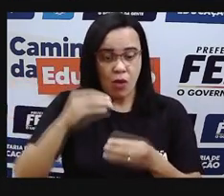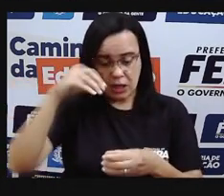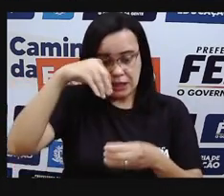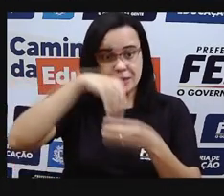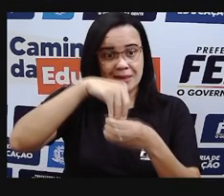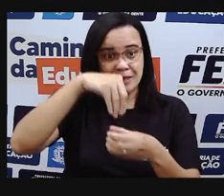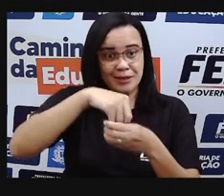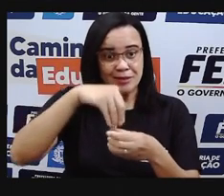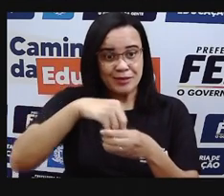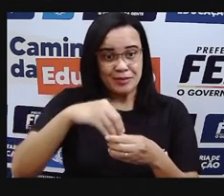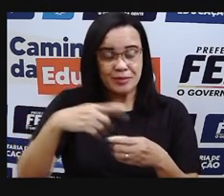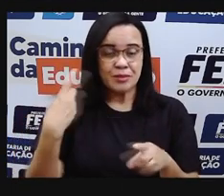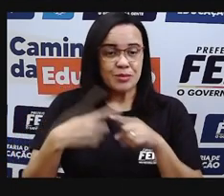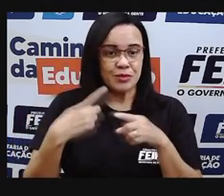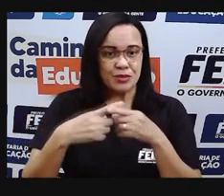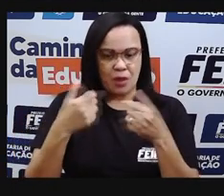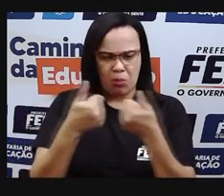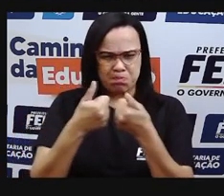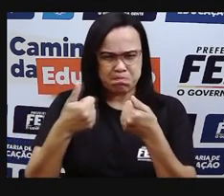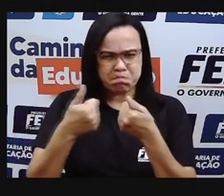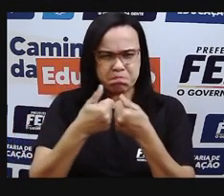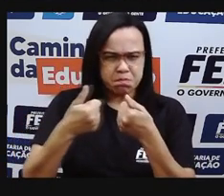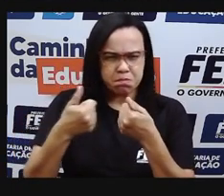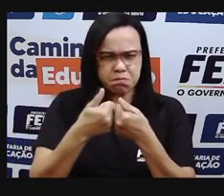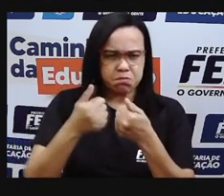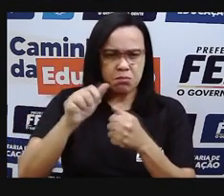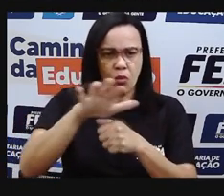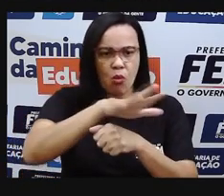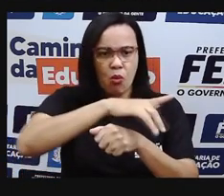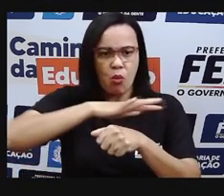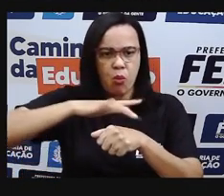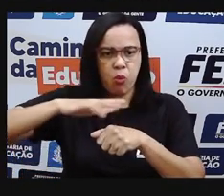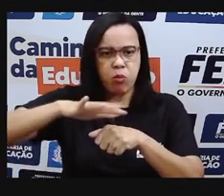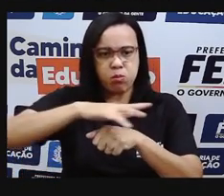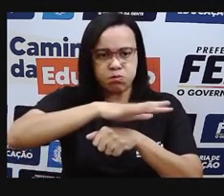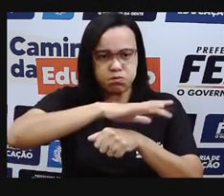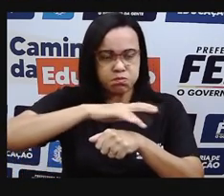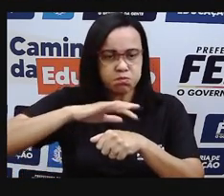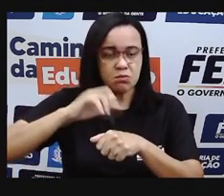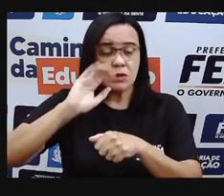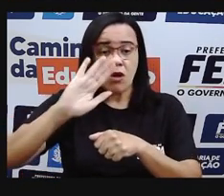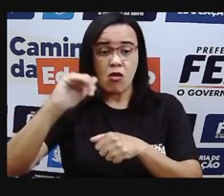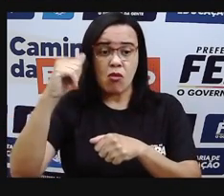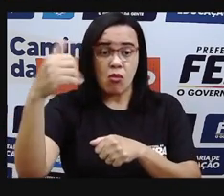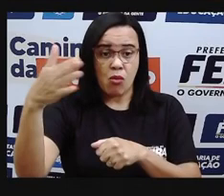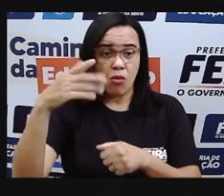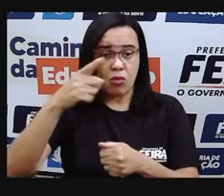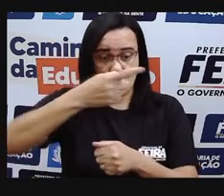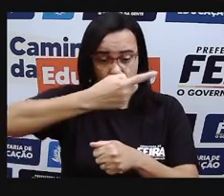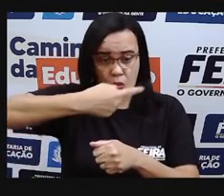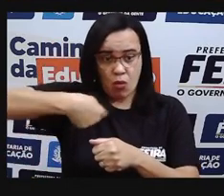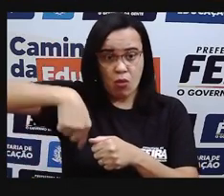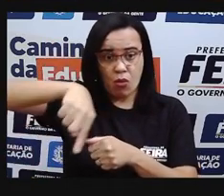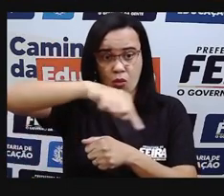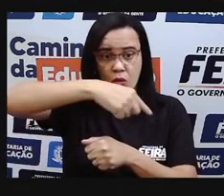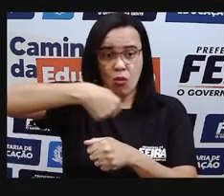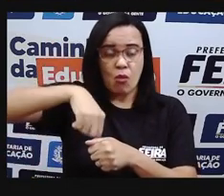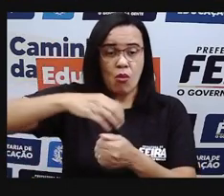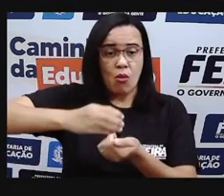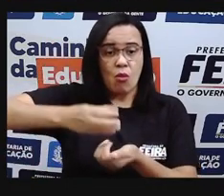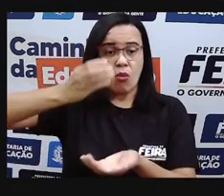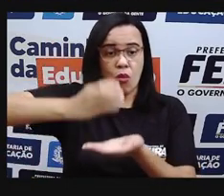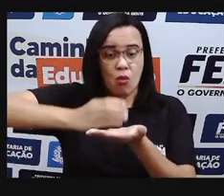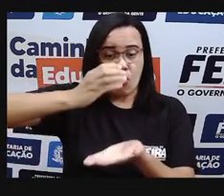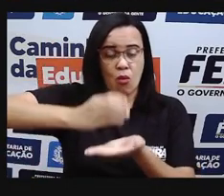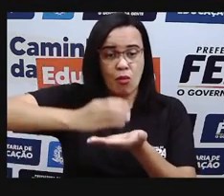a pressão atmosférica, né? Que estava ao redor do copo, fora dele,